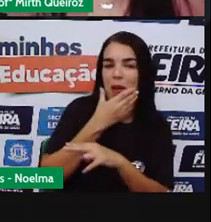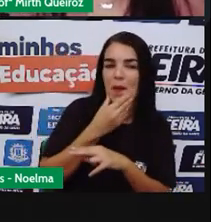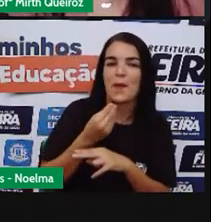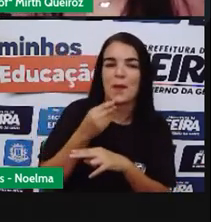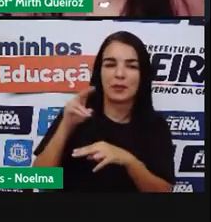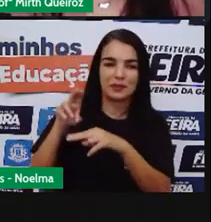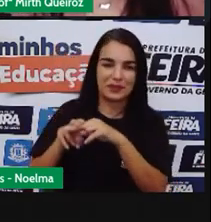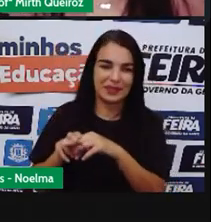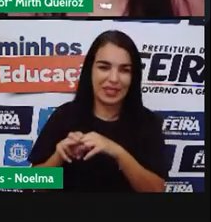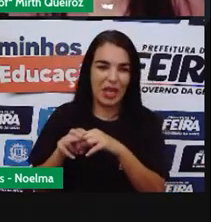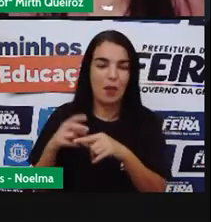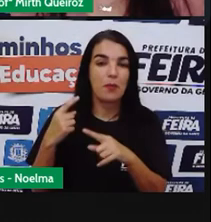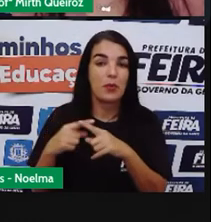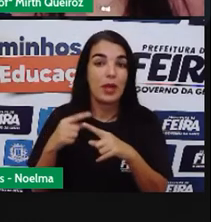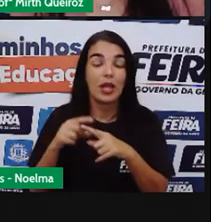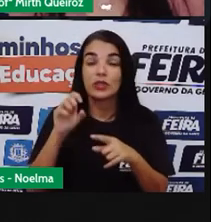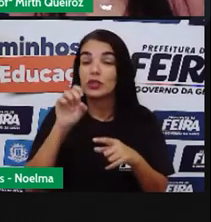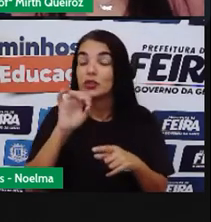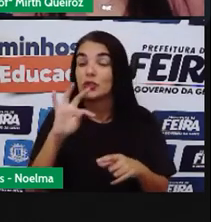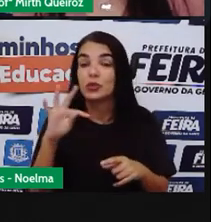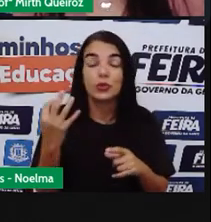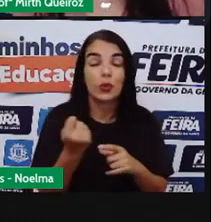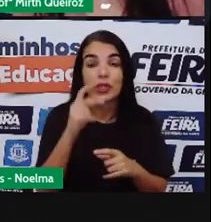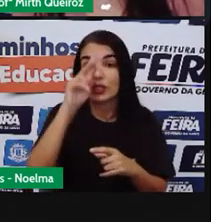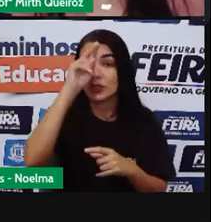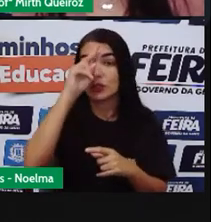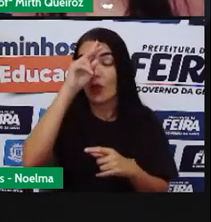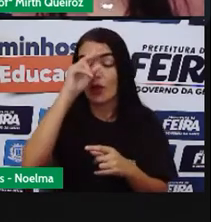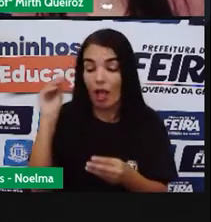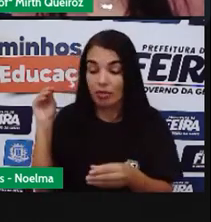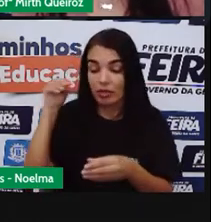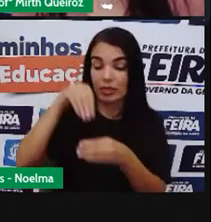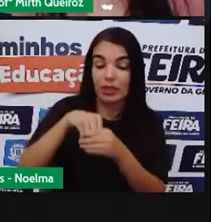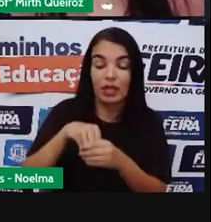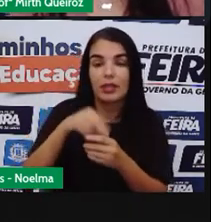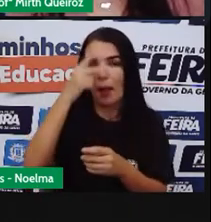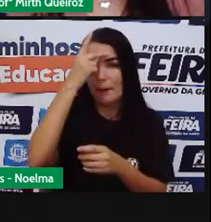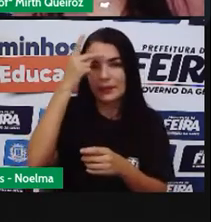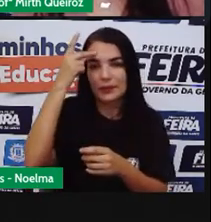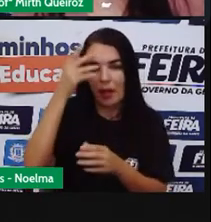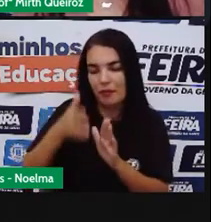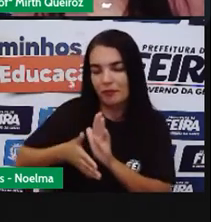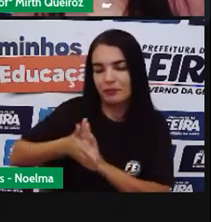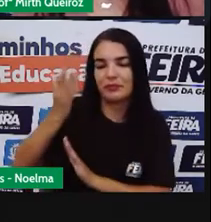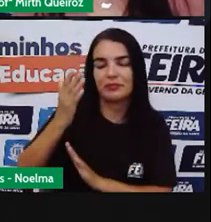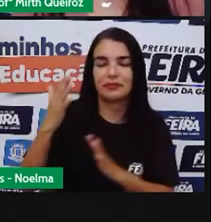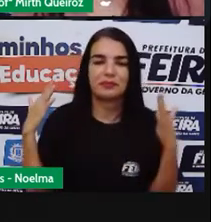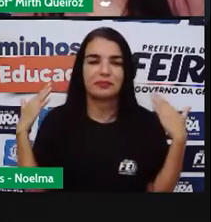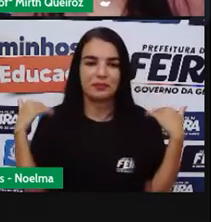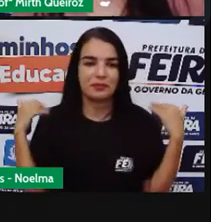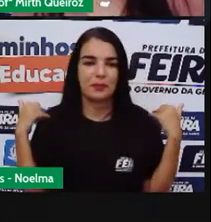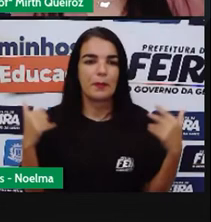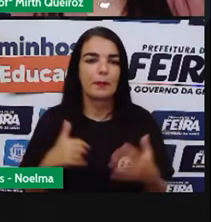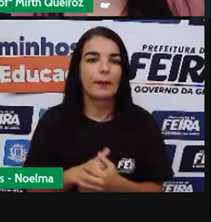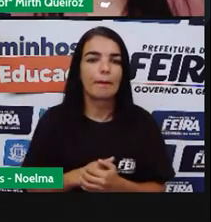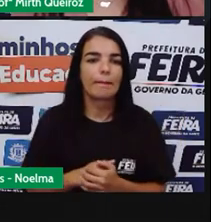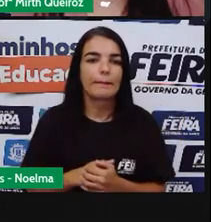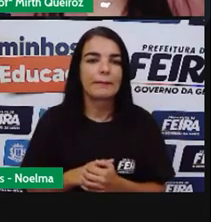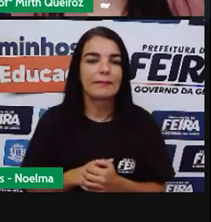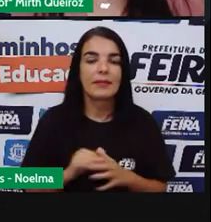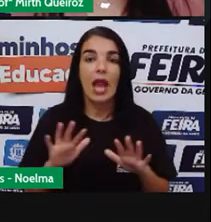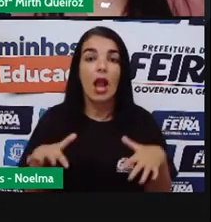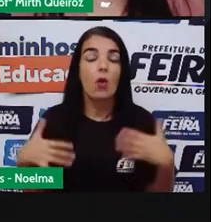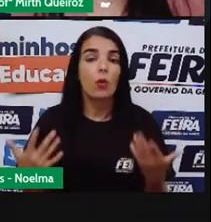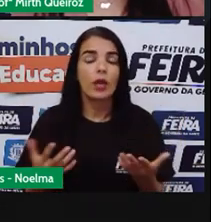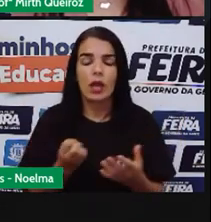circula aí em torno dele, né? Que é o personagem principal. E que tipo de